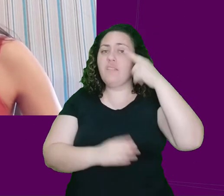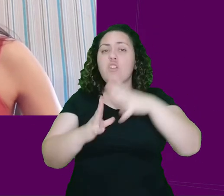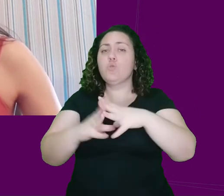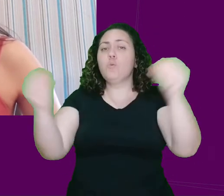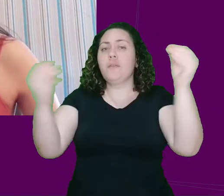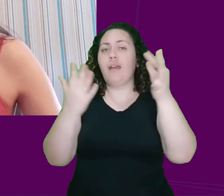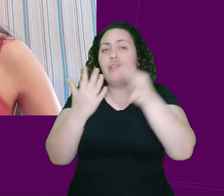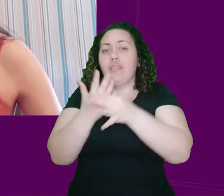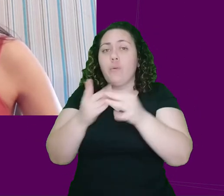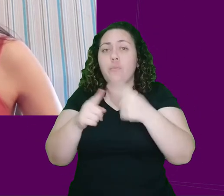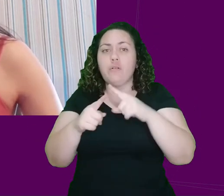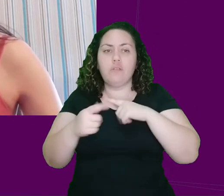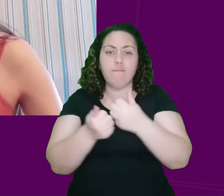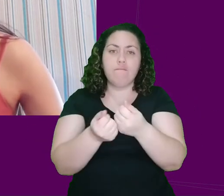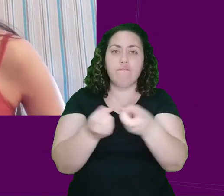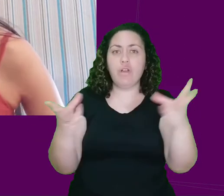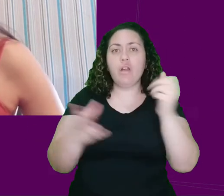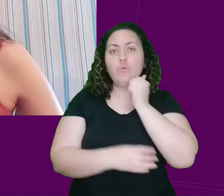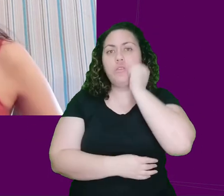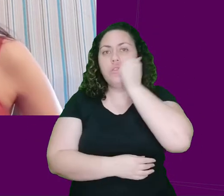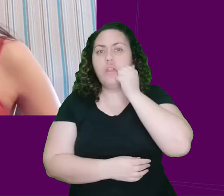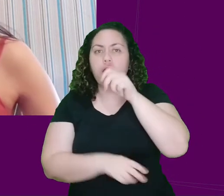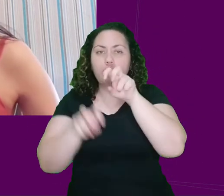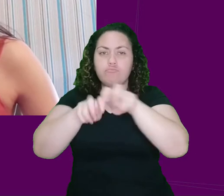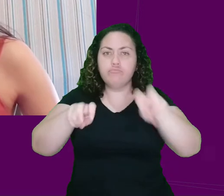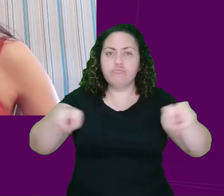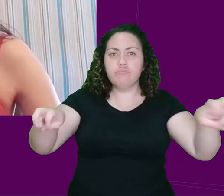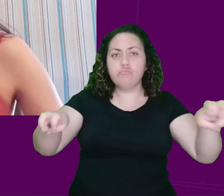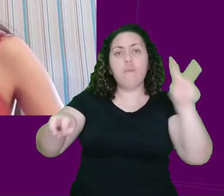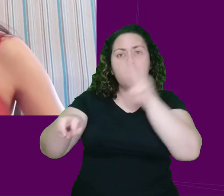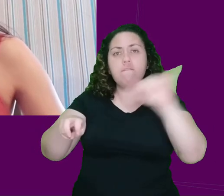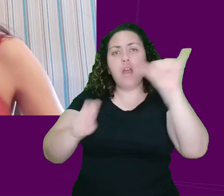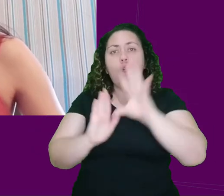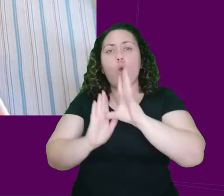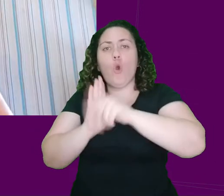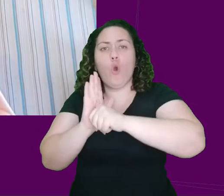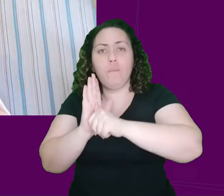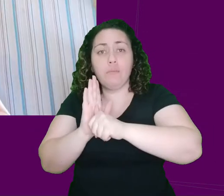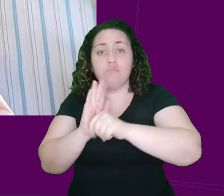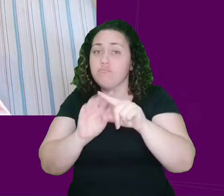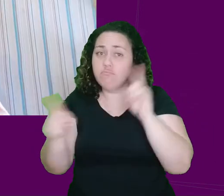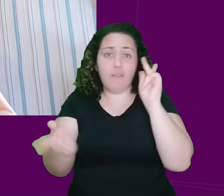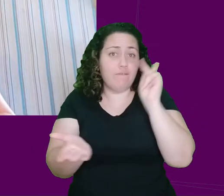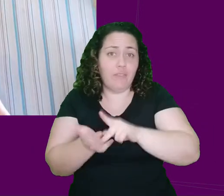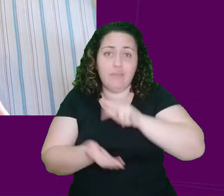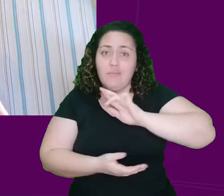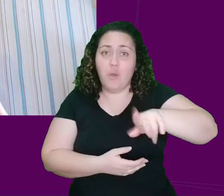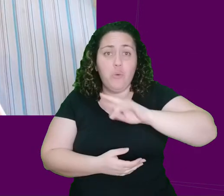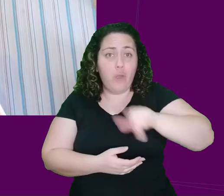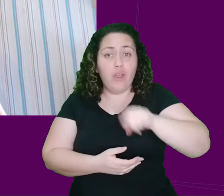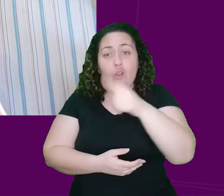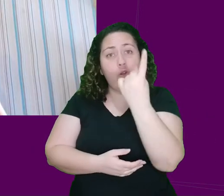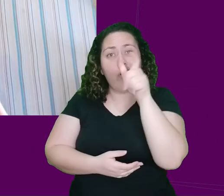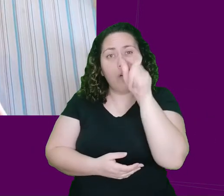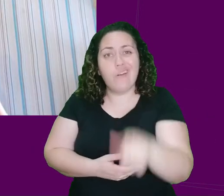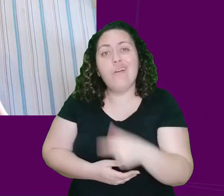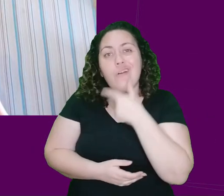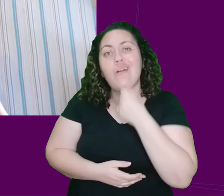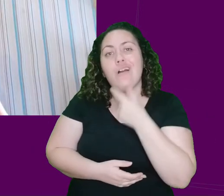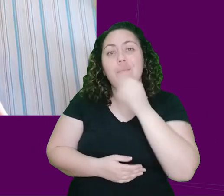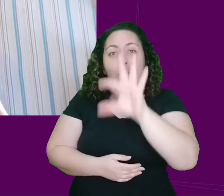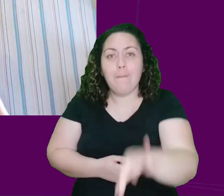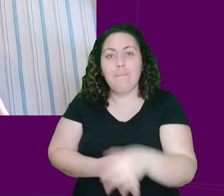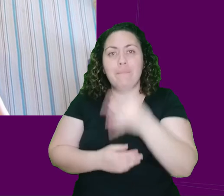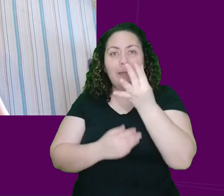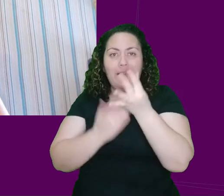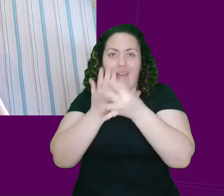porque um daqueles negros que estavam sentados nas primeiras fileiras ia roubar. Isso acaba não acontecendo, o anel é devolvido